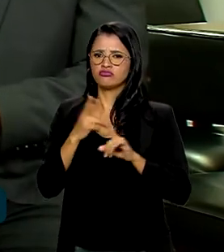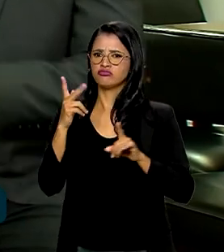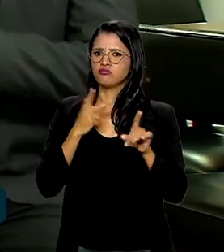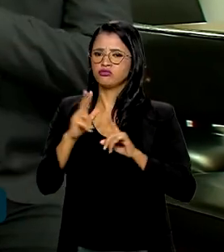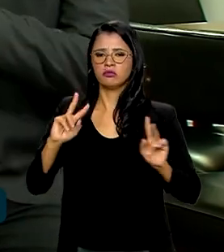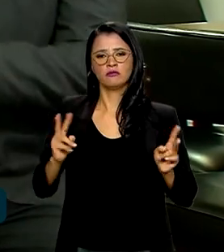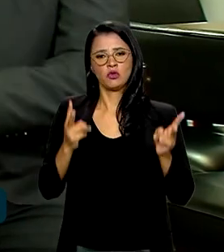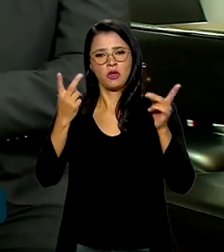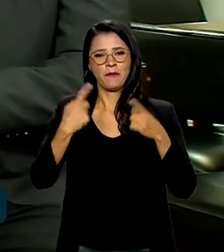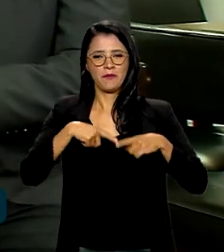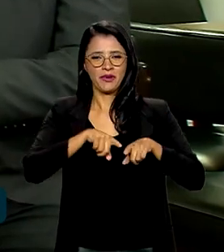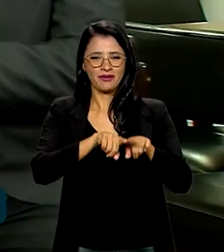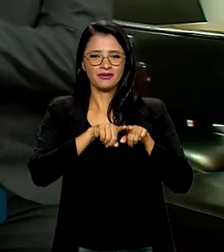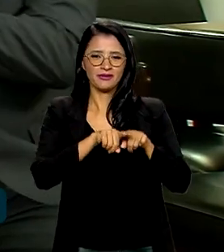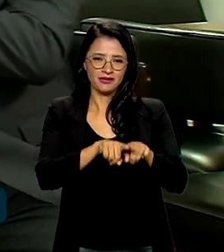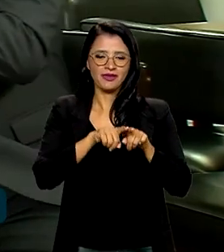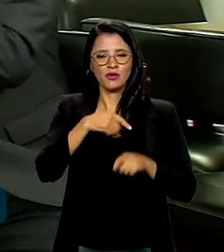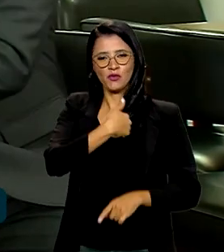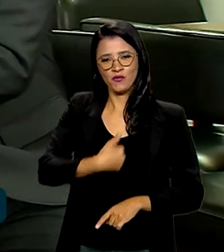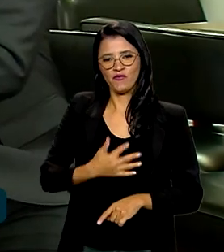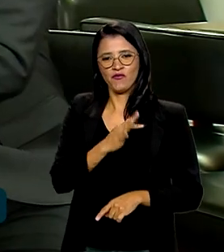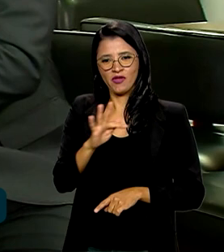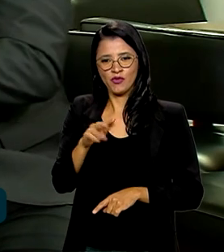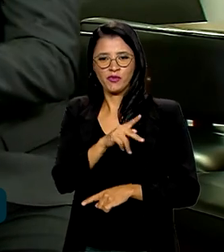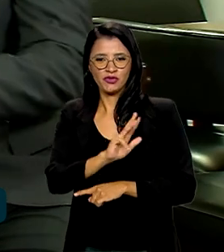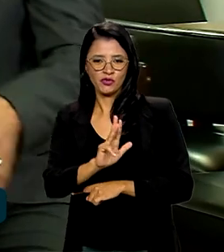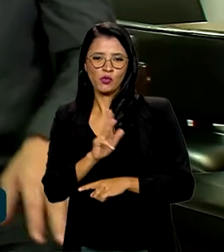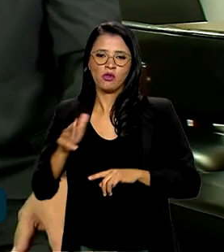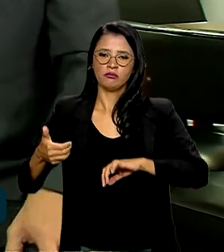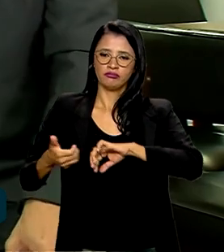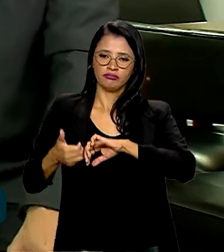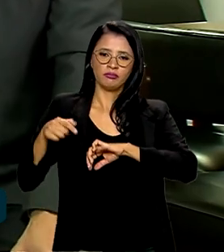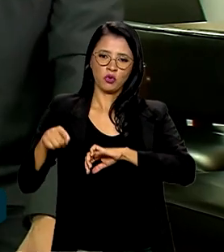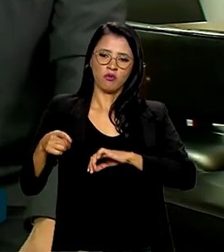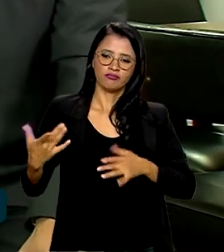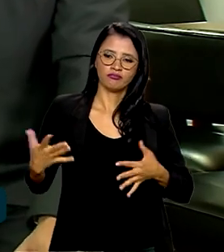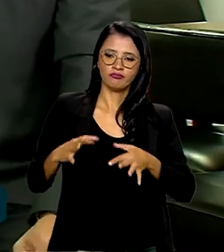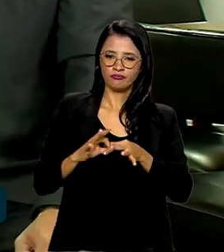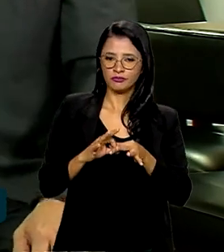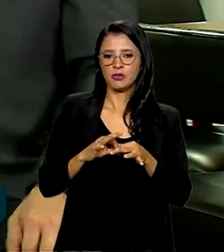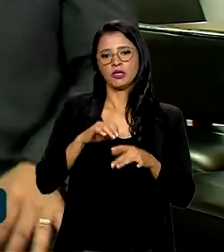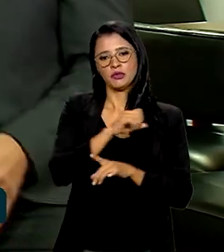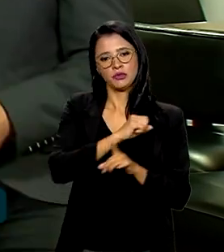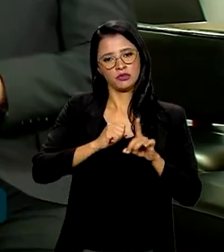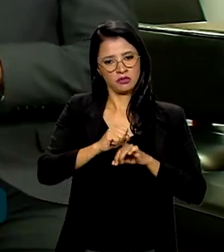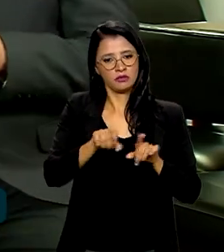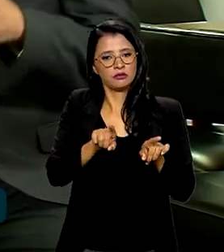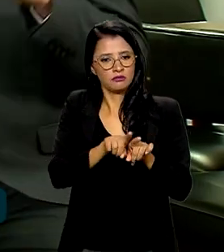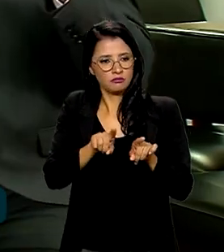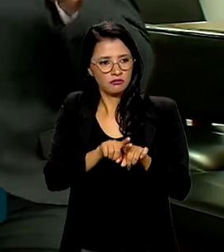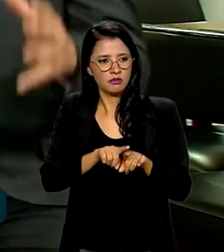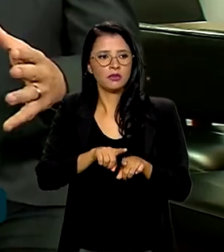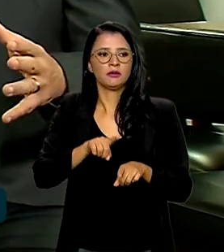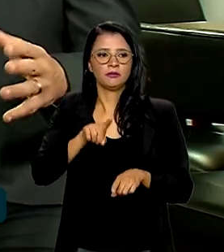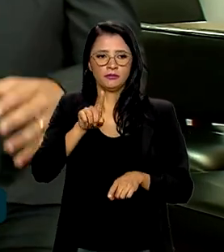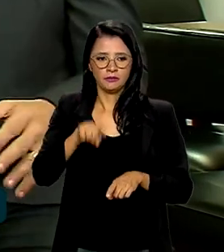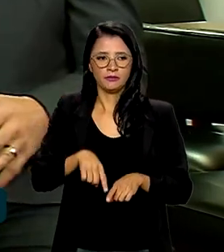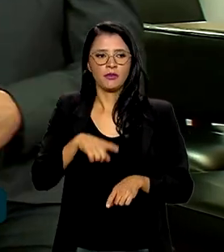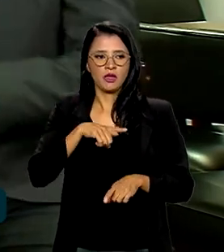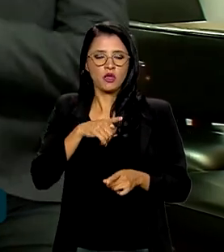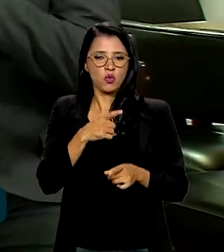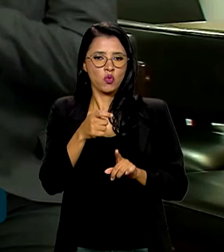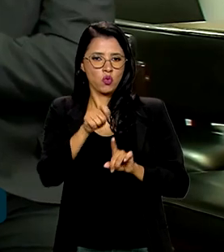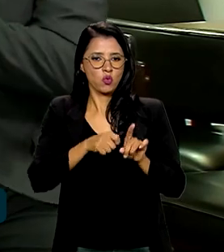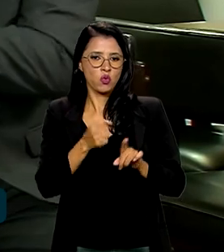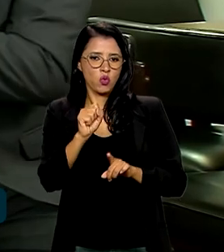parceria do governo federal, do presidente Lula com o Congresso Nacional e com a sociedade. Eu digo que nós conseguimos, nesses oito meses,